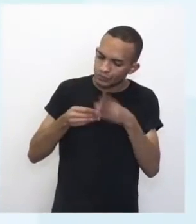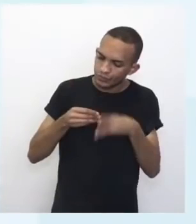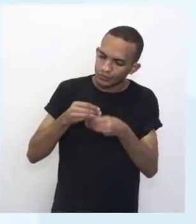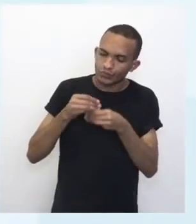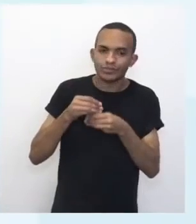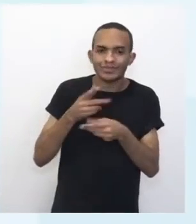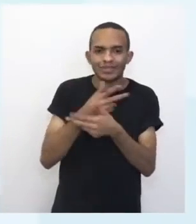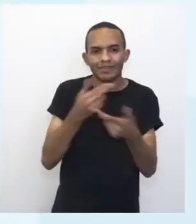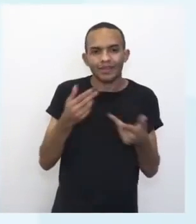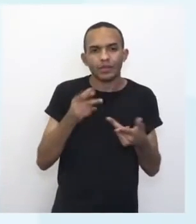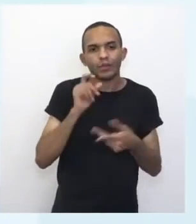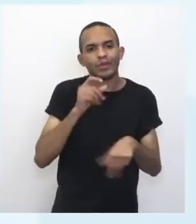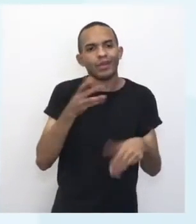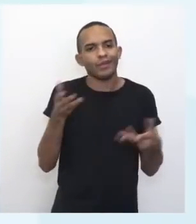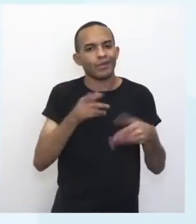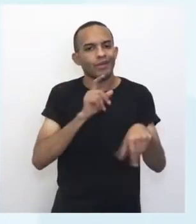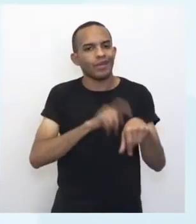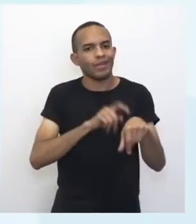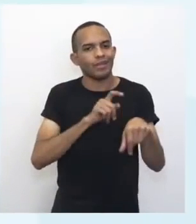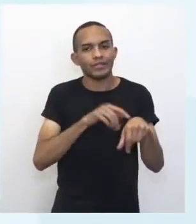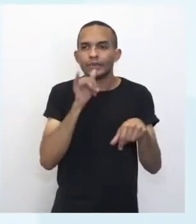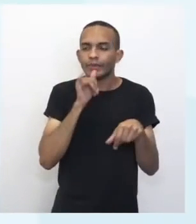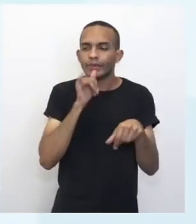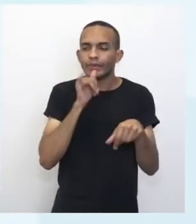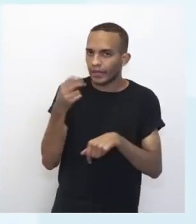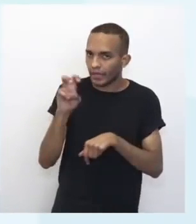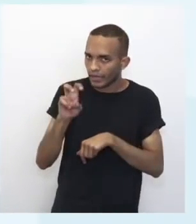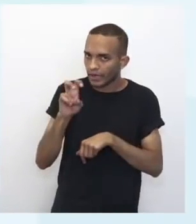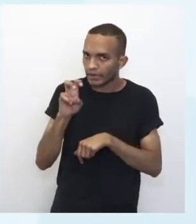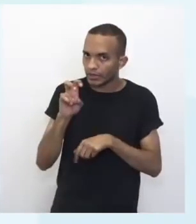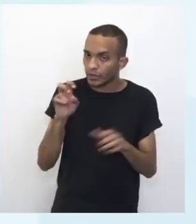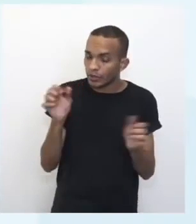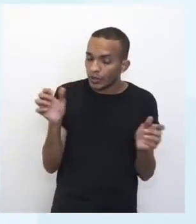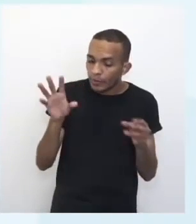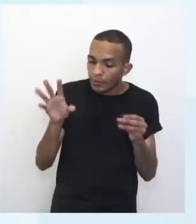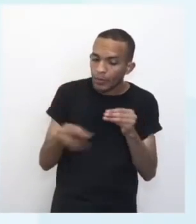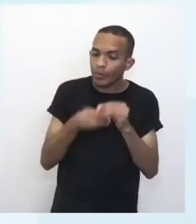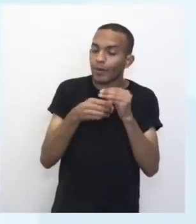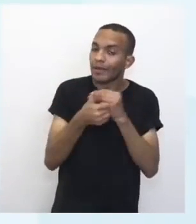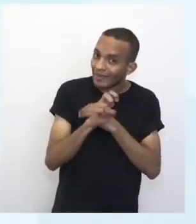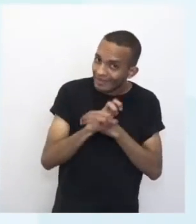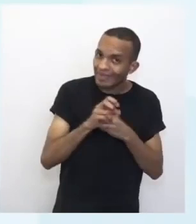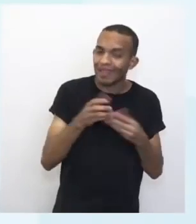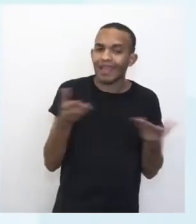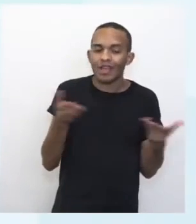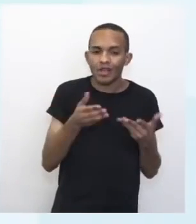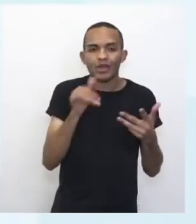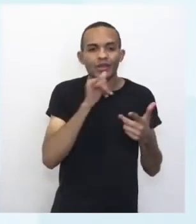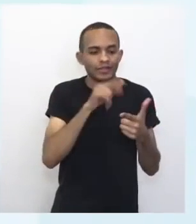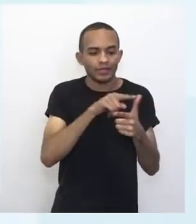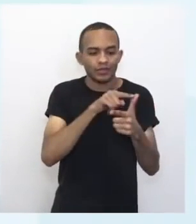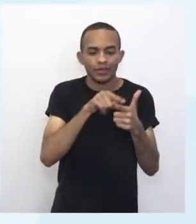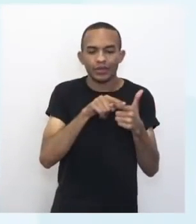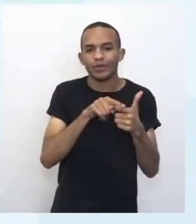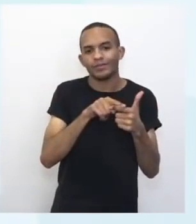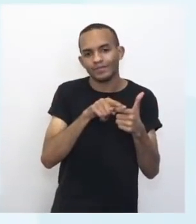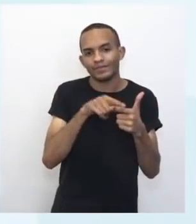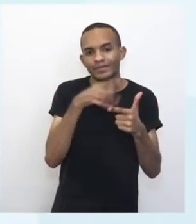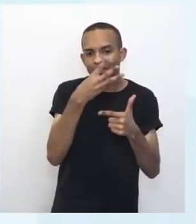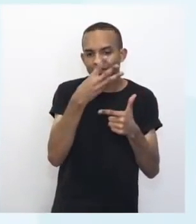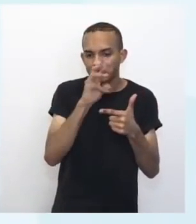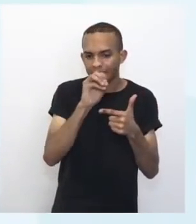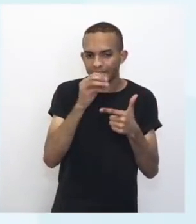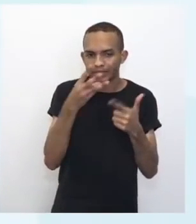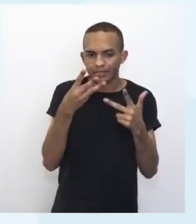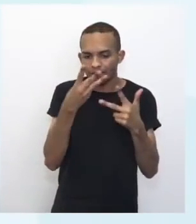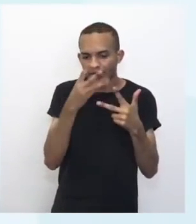e montou o nosso relógio. Legal. Então, cada hora que nós temos aí dentro desse intervalo, né? Cada